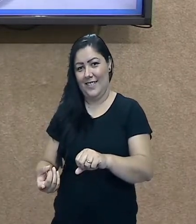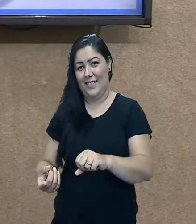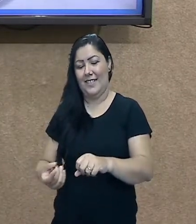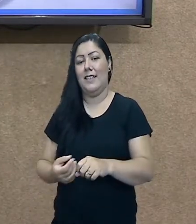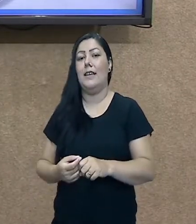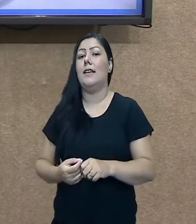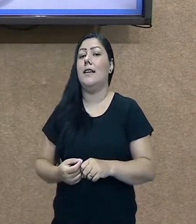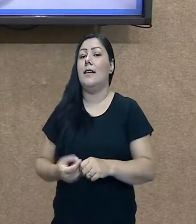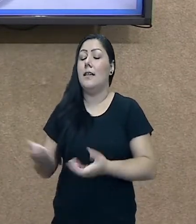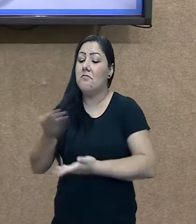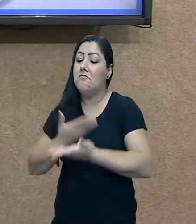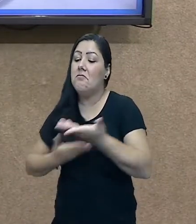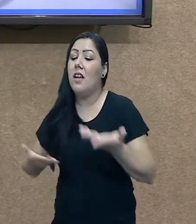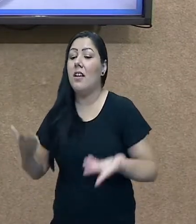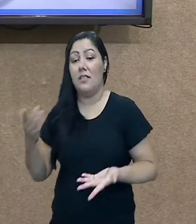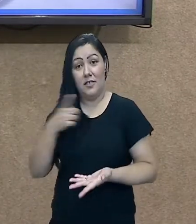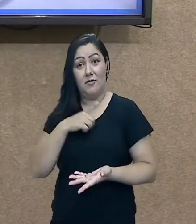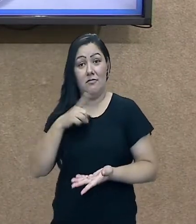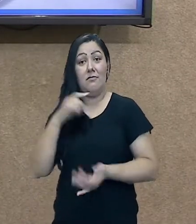através da internet.